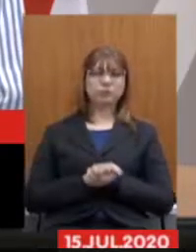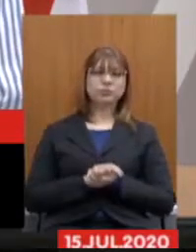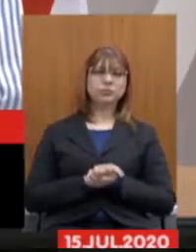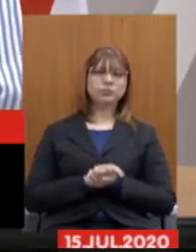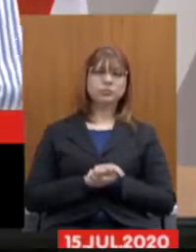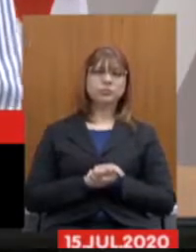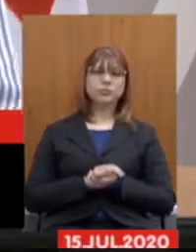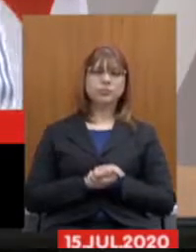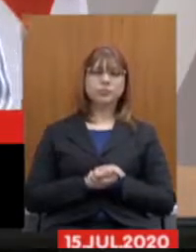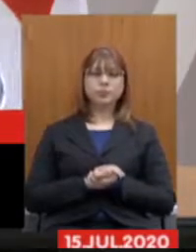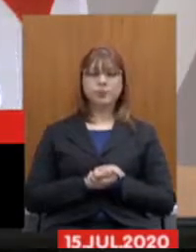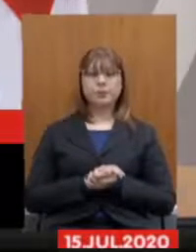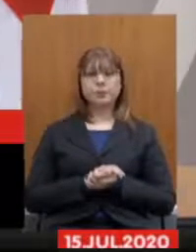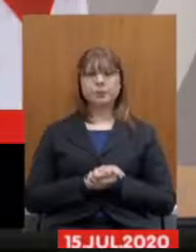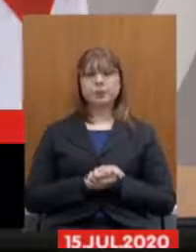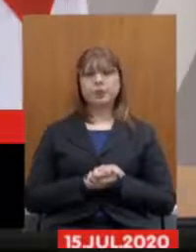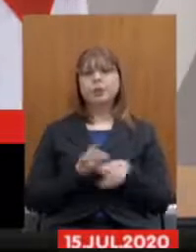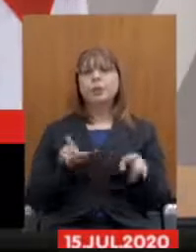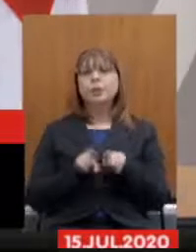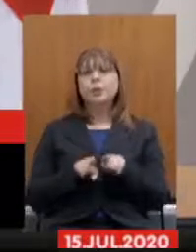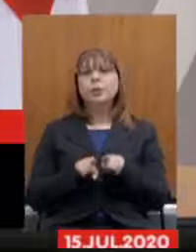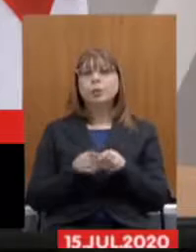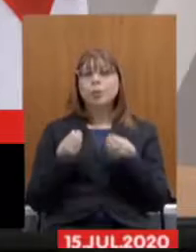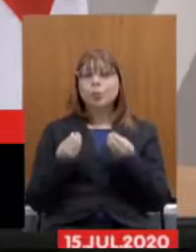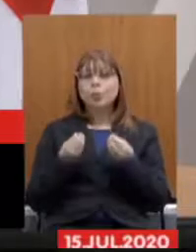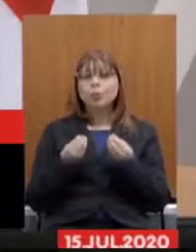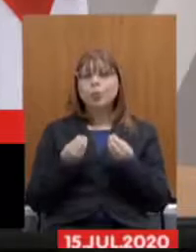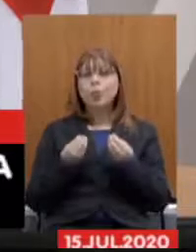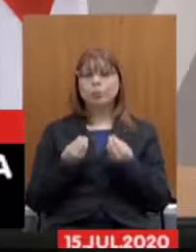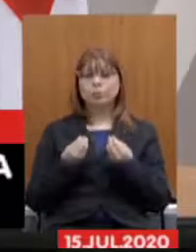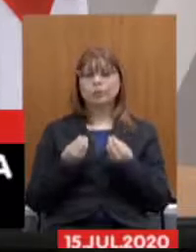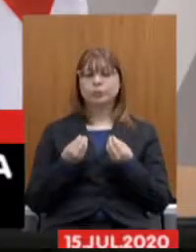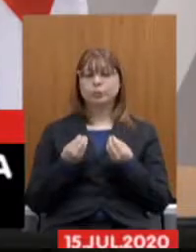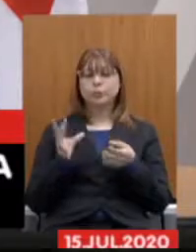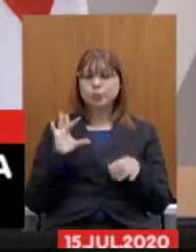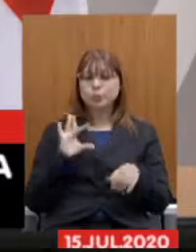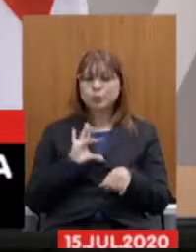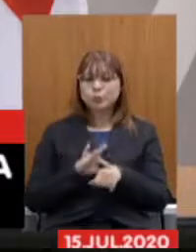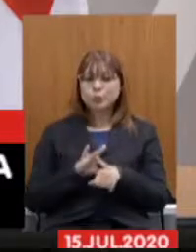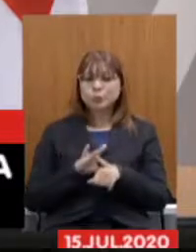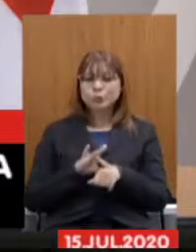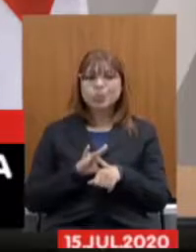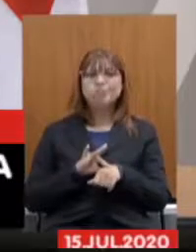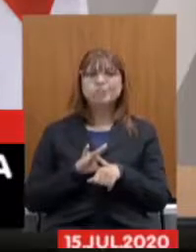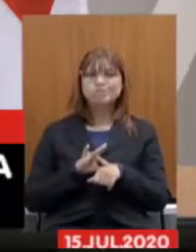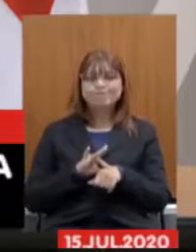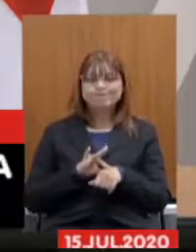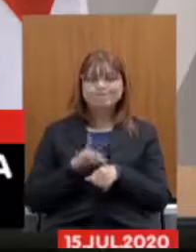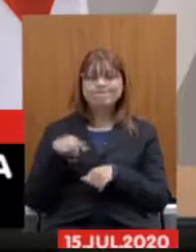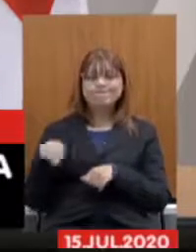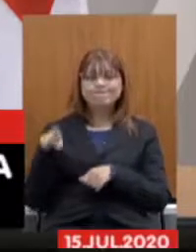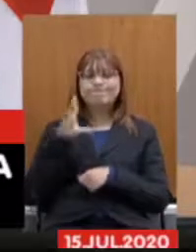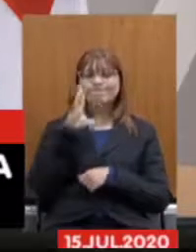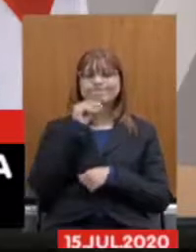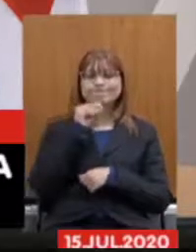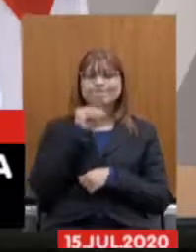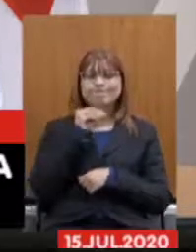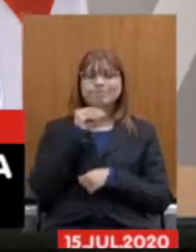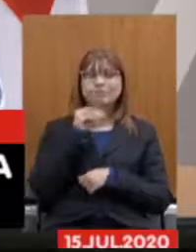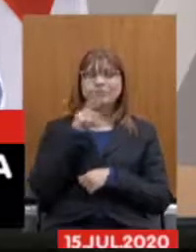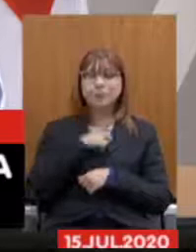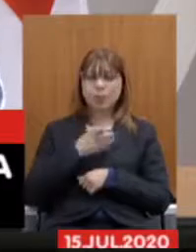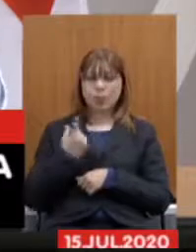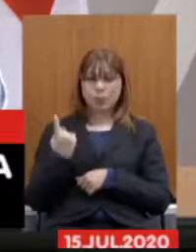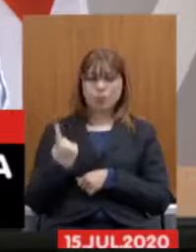e o nível de adoecimento que tem ocorrido com esses trabalhadores e um dos companheiros recentemente